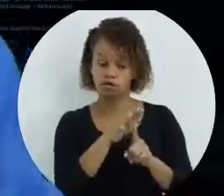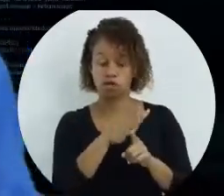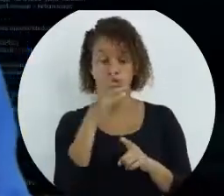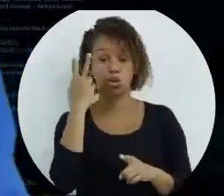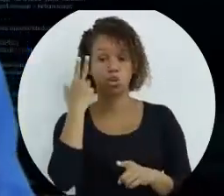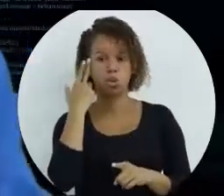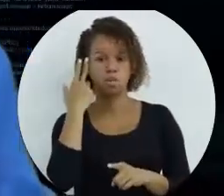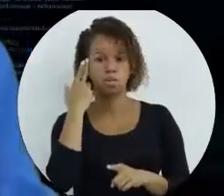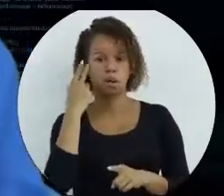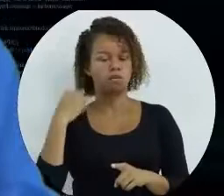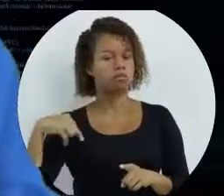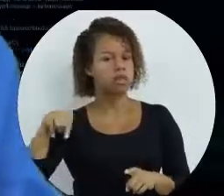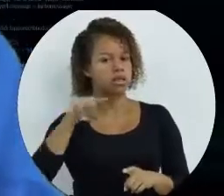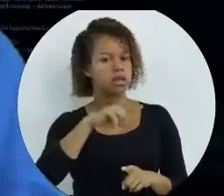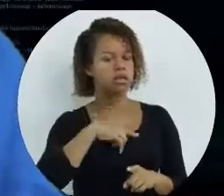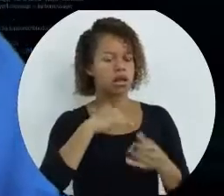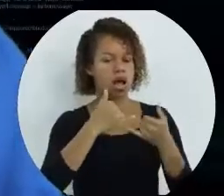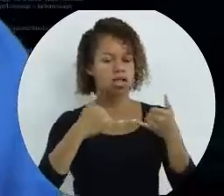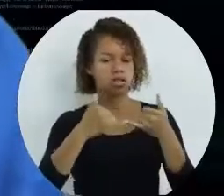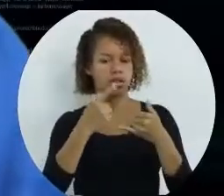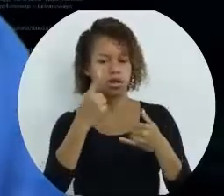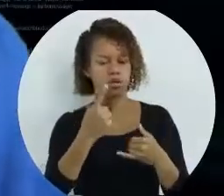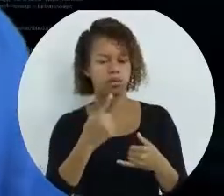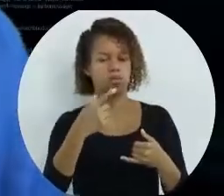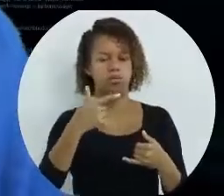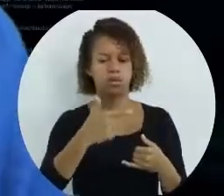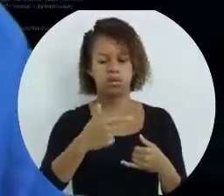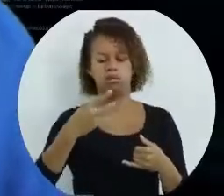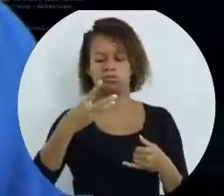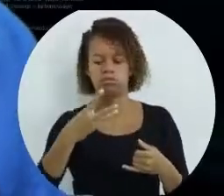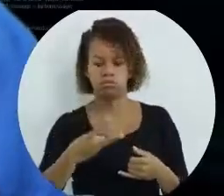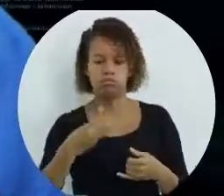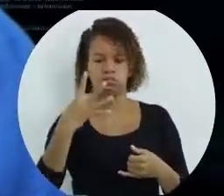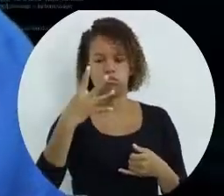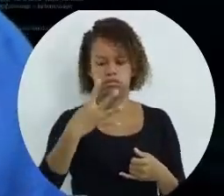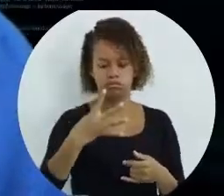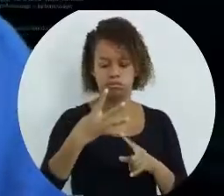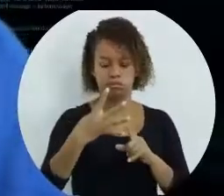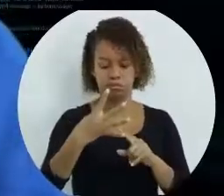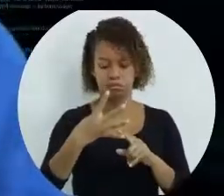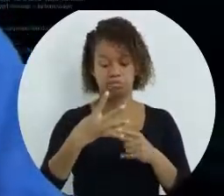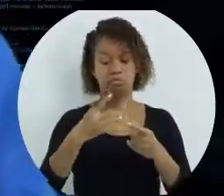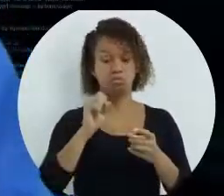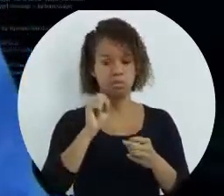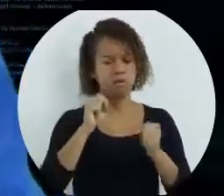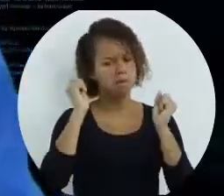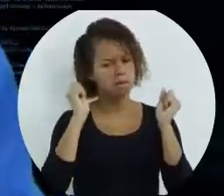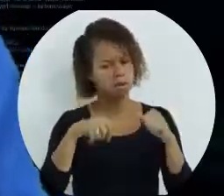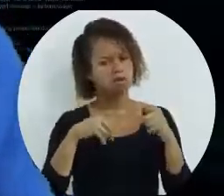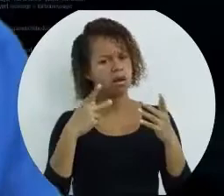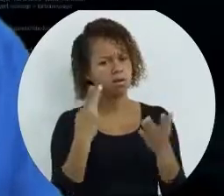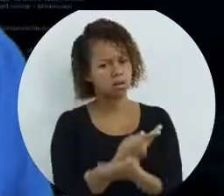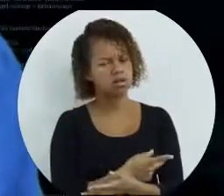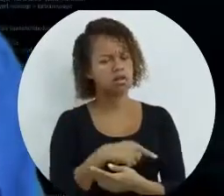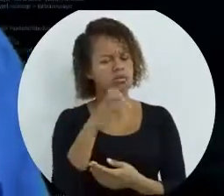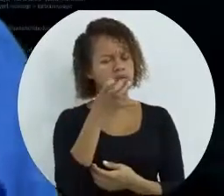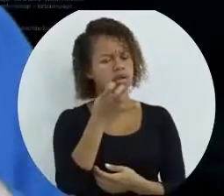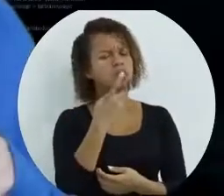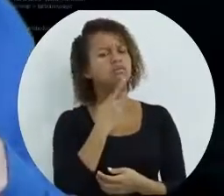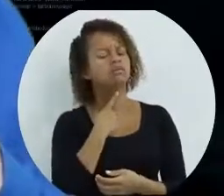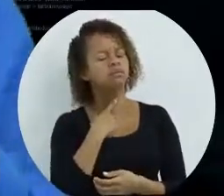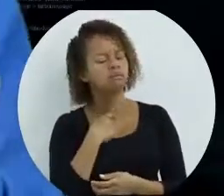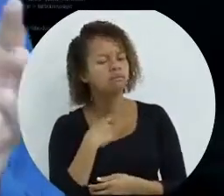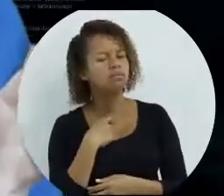normal, você tem as linhas 1, depois a 2, depois a 3, depois a 4. Mas pode ser que você queira